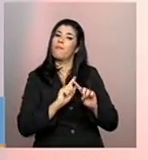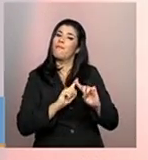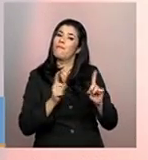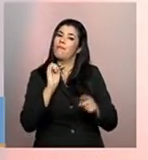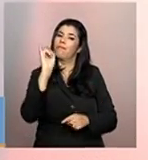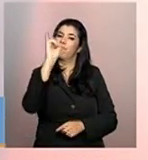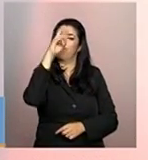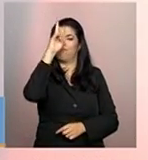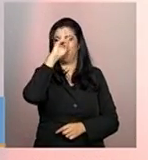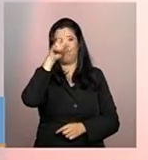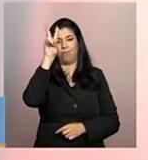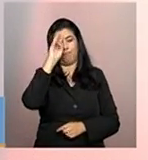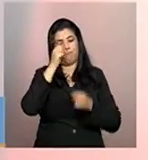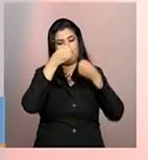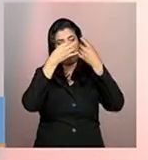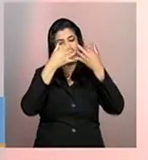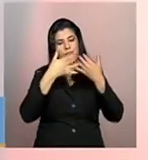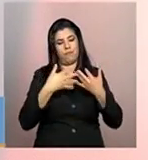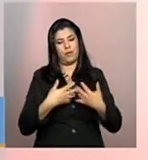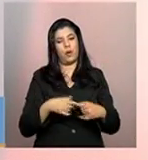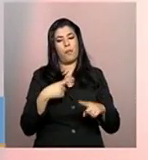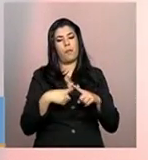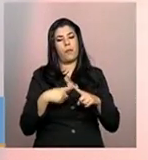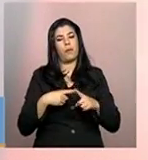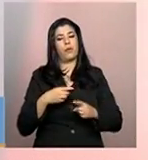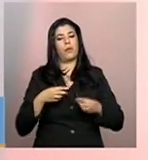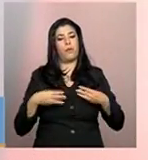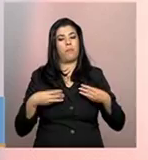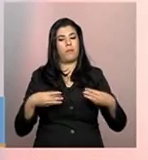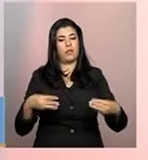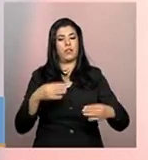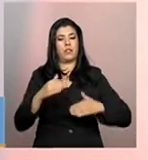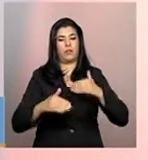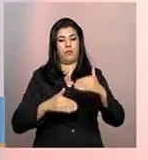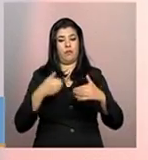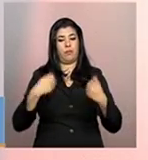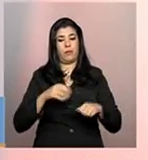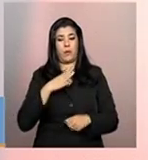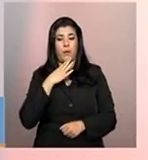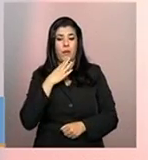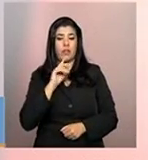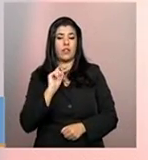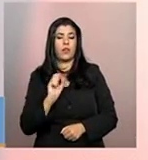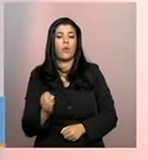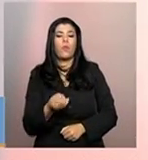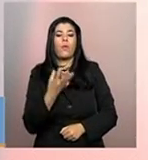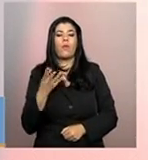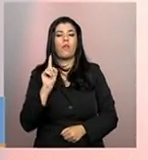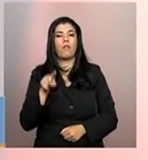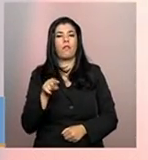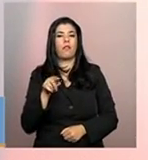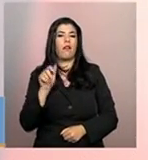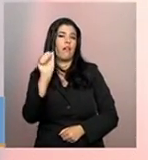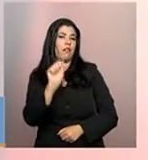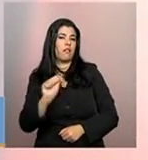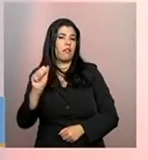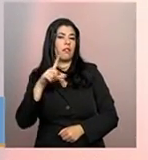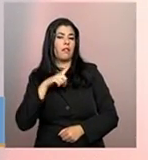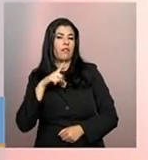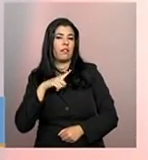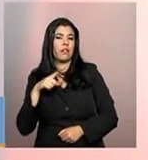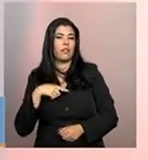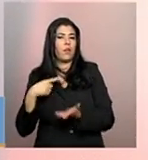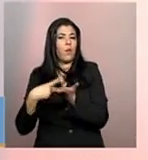importante ao final para o MDS conhecer, quais são as entidades que possuem algum tipo de convênio